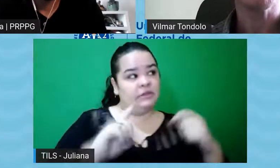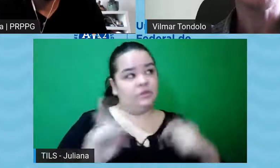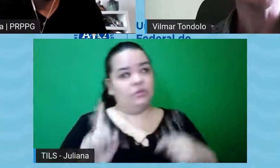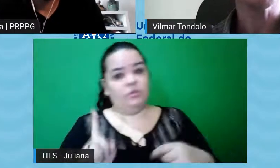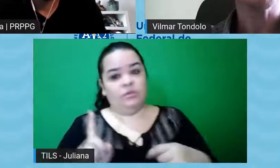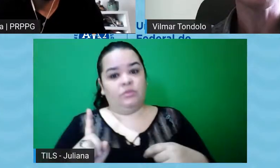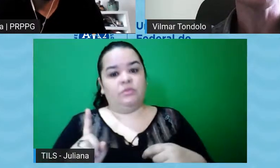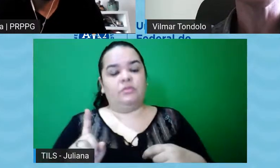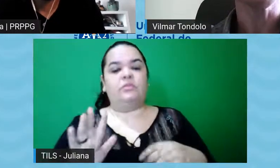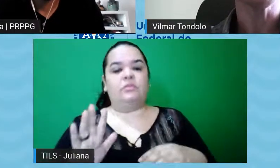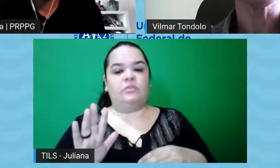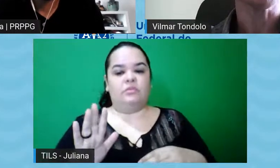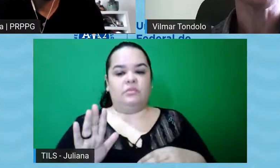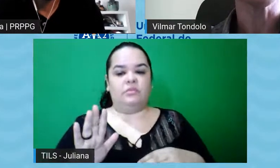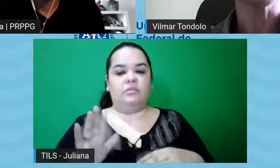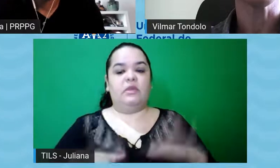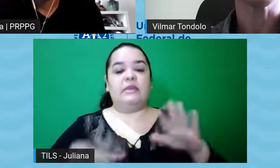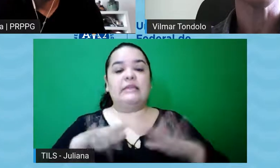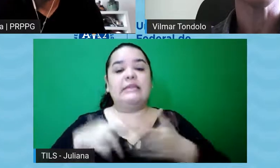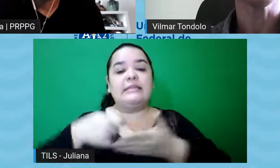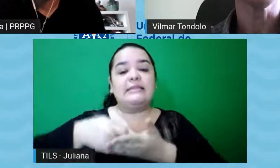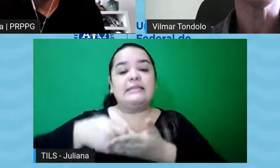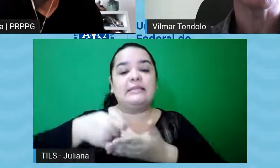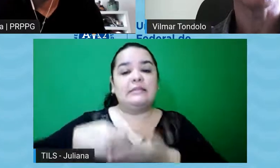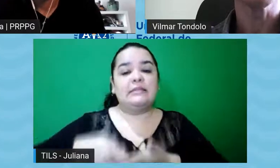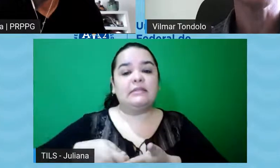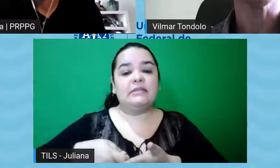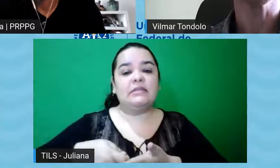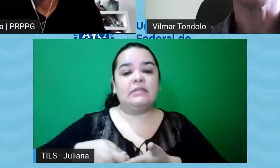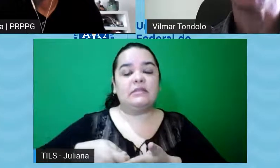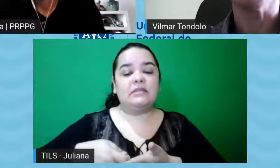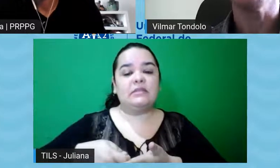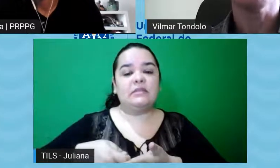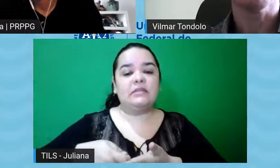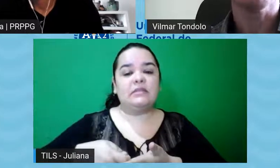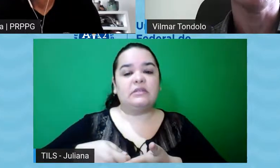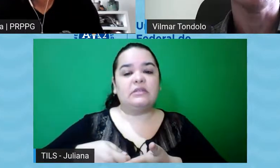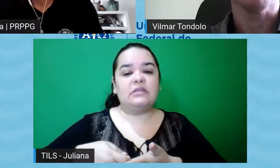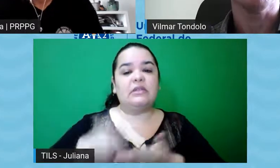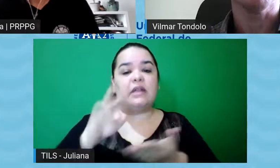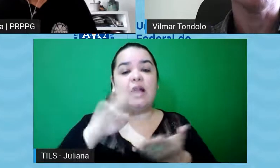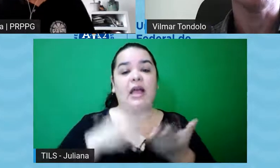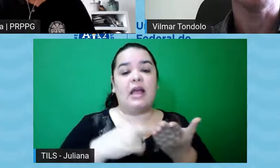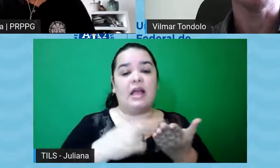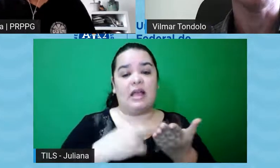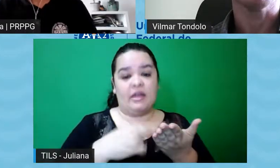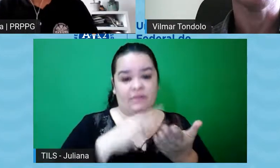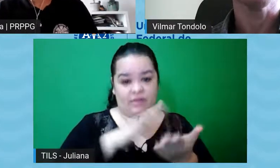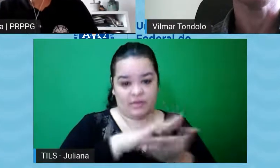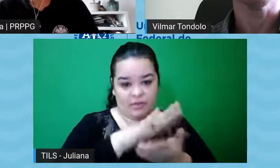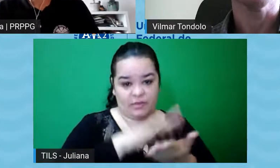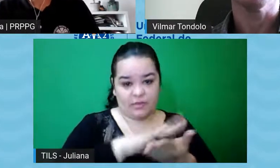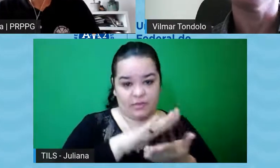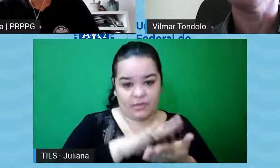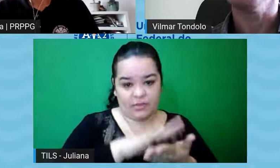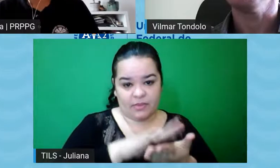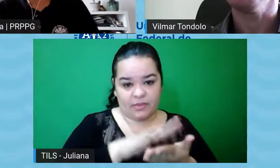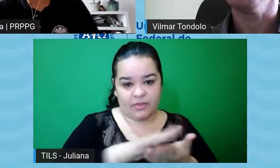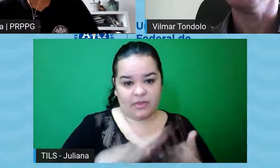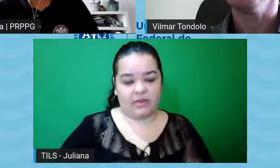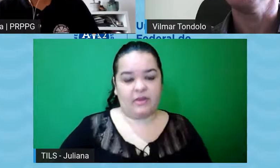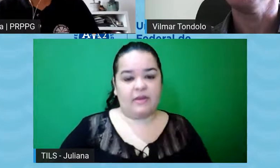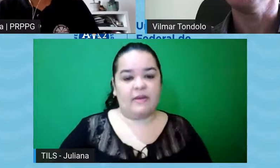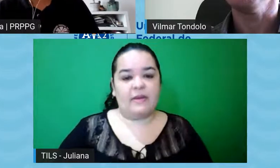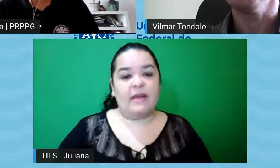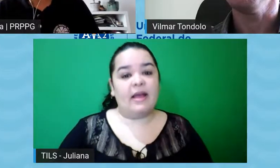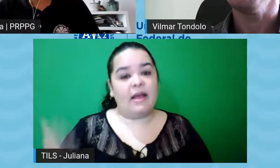Então, vai passar muito também da exigência dos jurnos, dos periódicos, né. Claro, é a cultura, né, que a gente estava